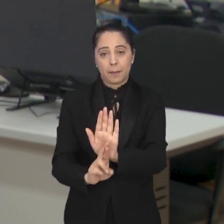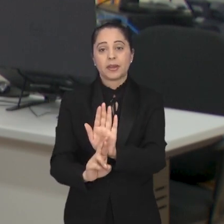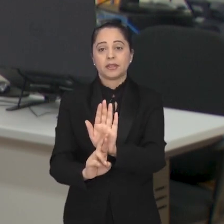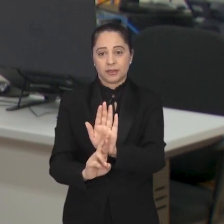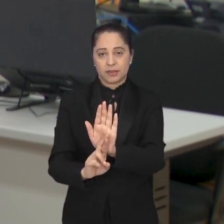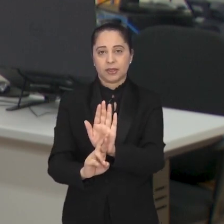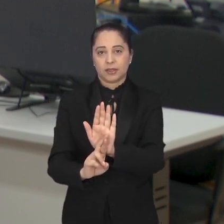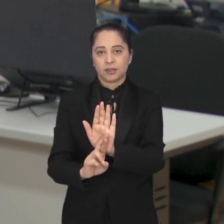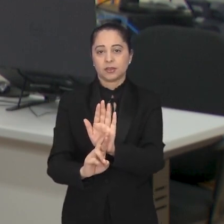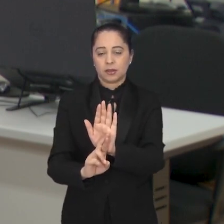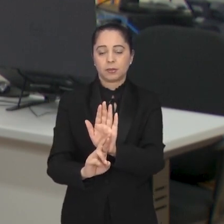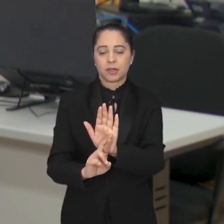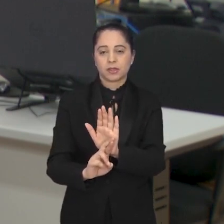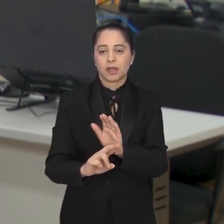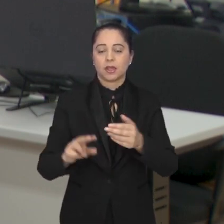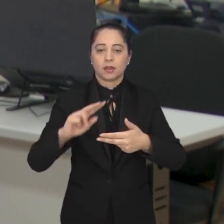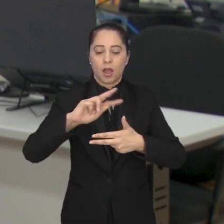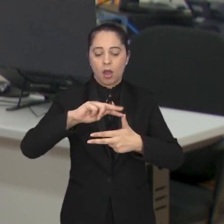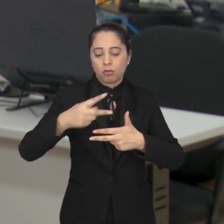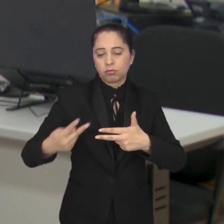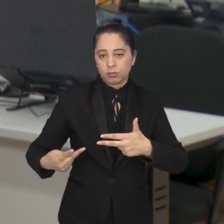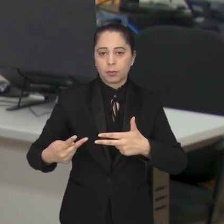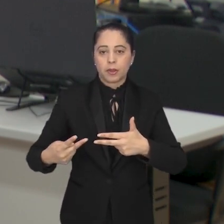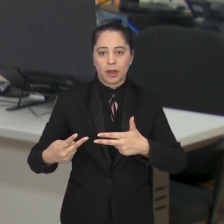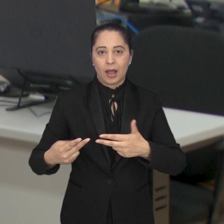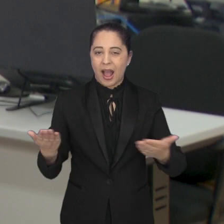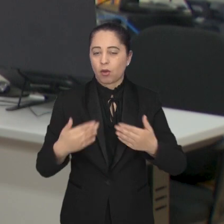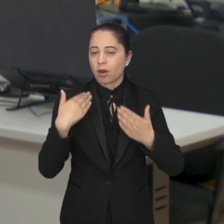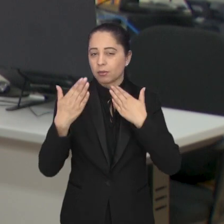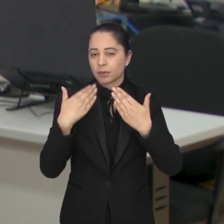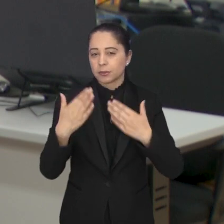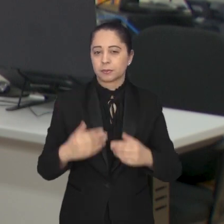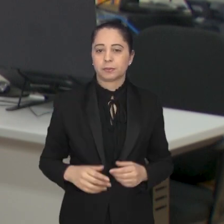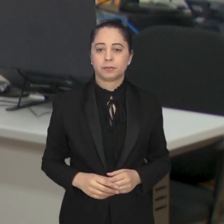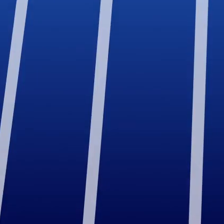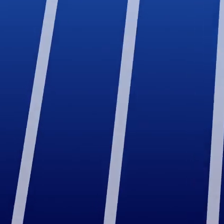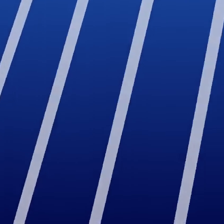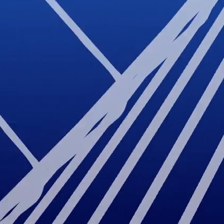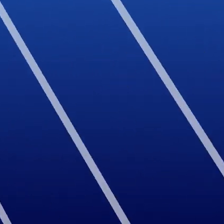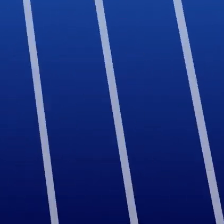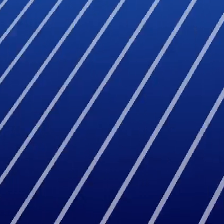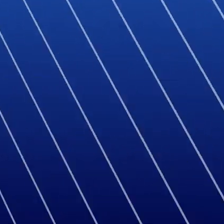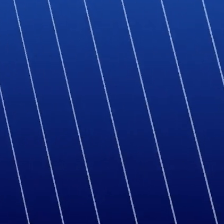Comitê das Bacias do Paraíba do Sul. E a gente acompanha o Bate-Papo agora.